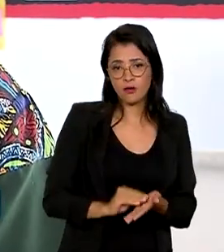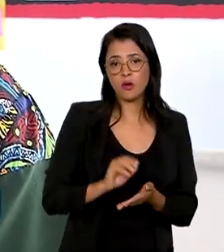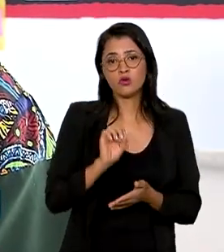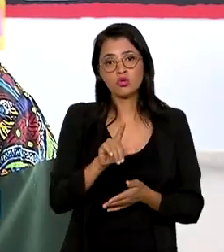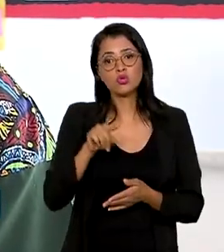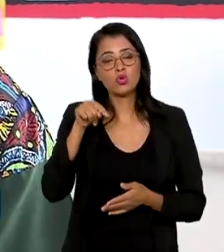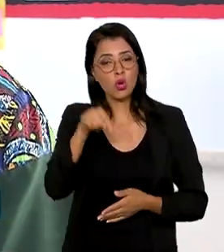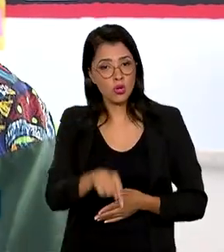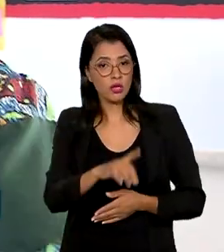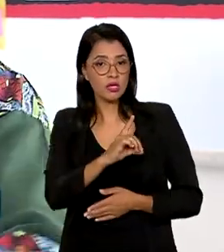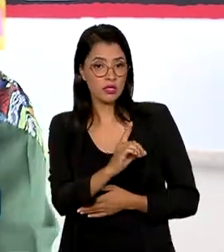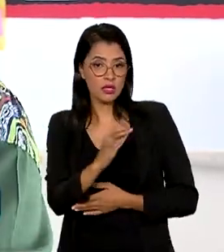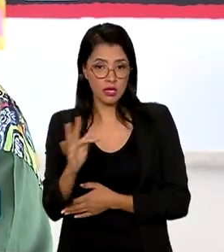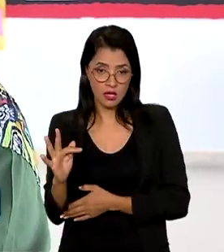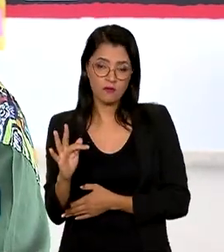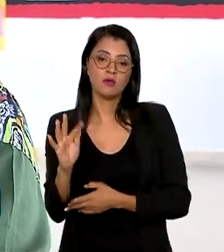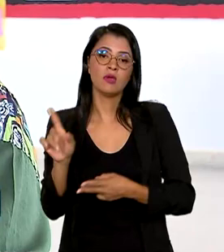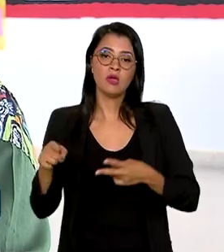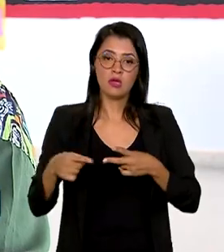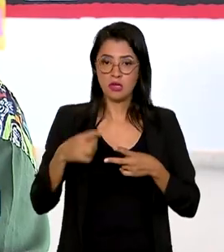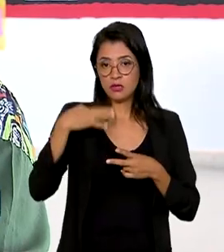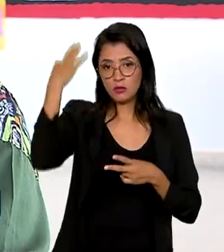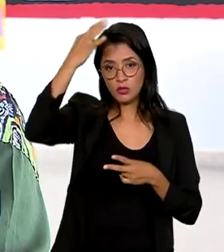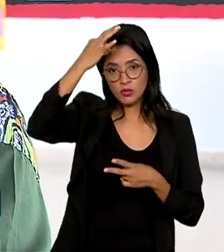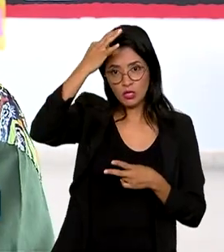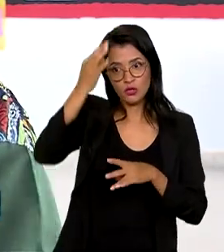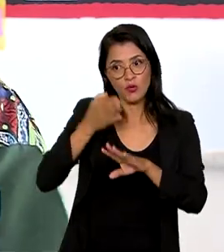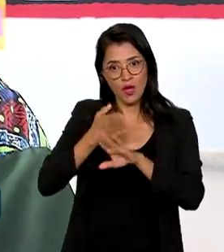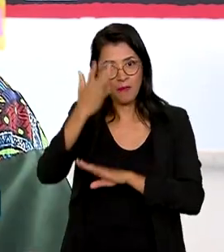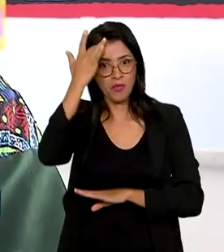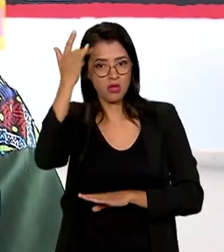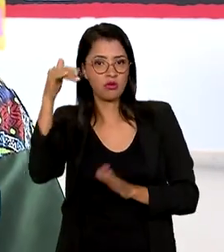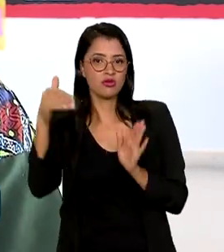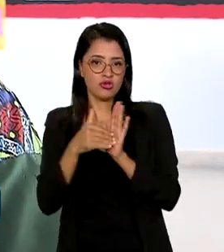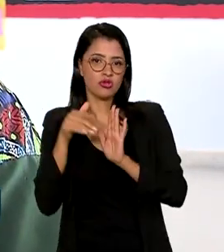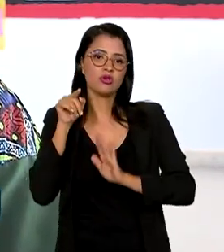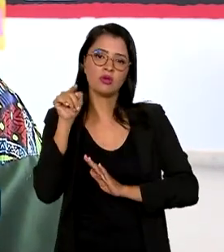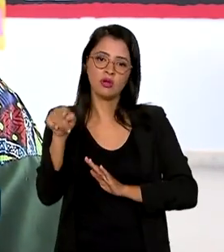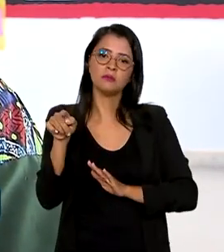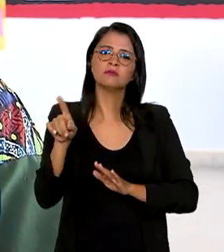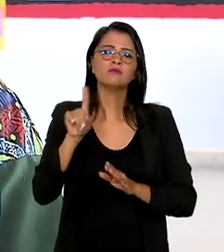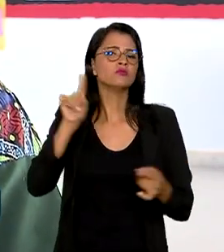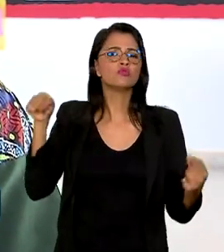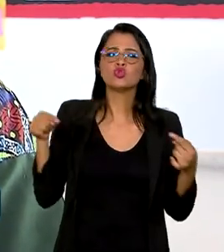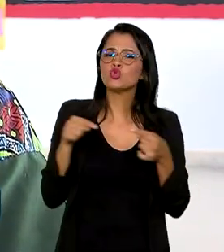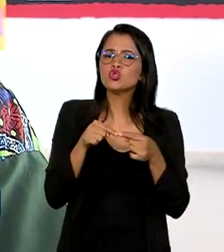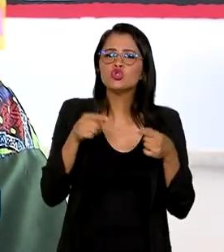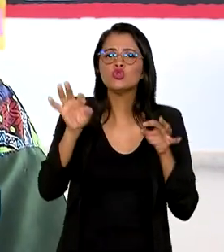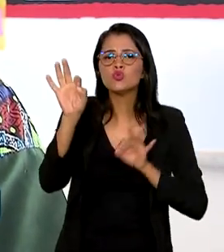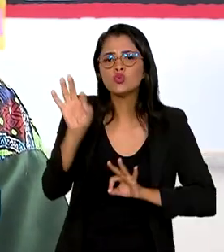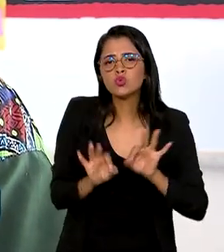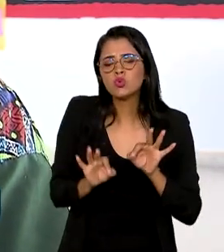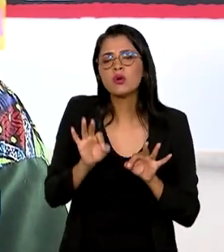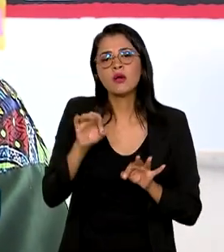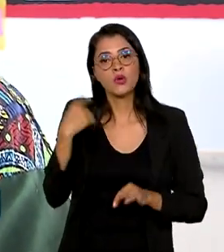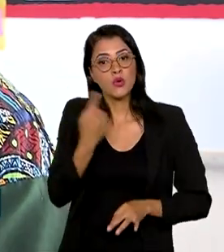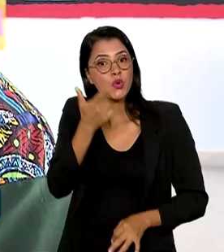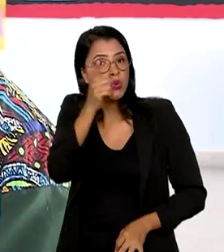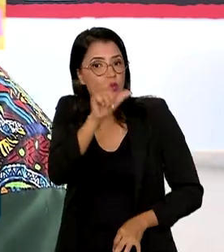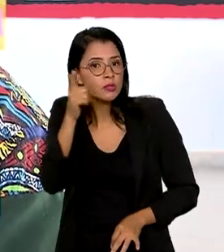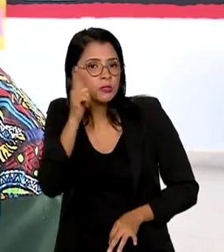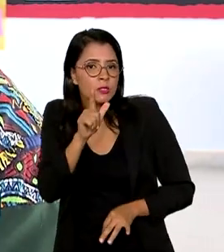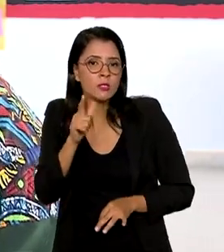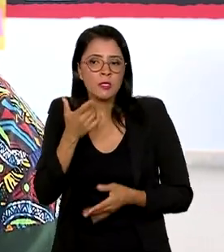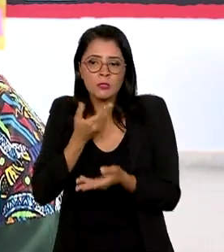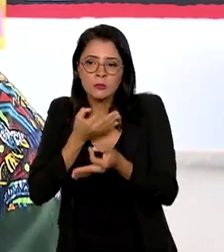aqui no Distrito Federal e Espírito Santo, que a gente chega lá amanhã. A intenção deste plano é que a gente consiga fazer uma